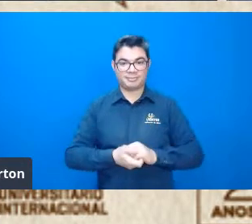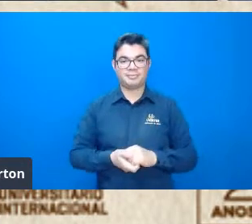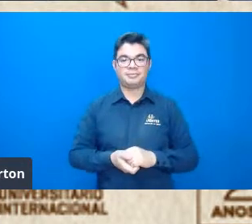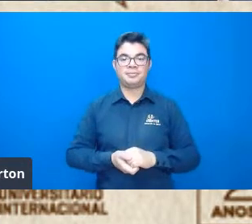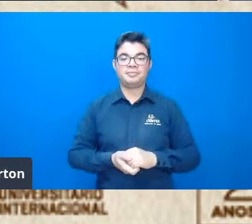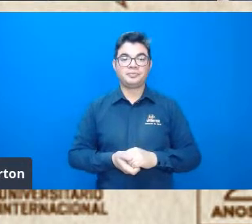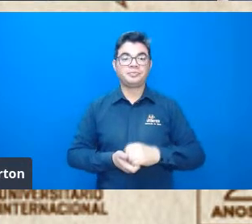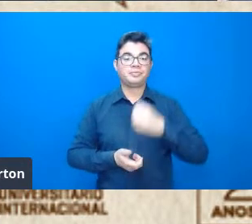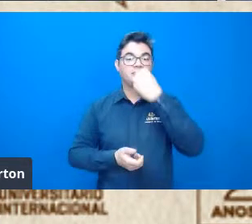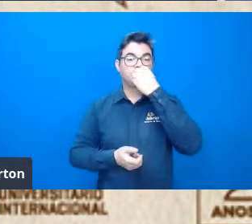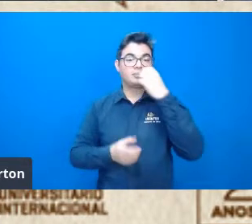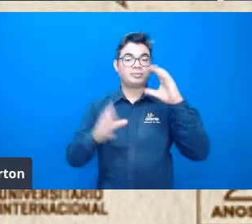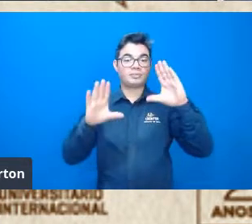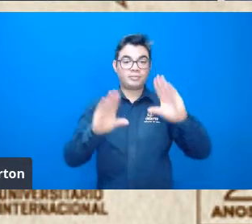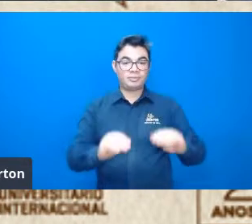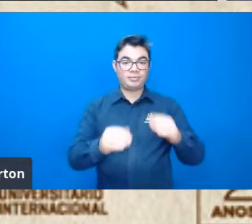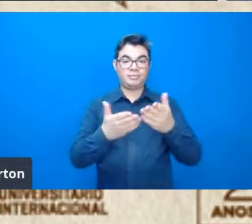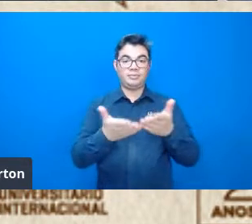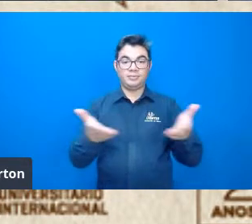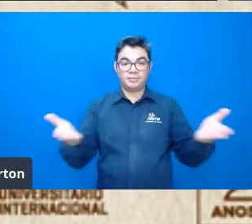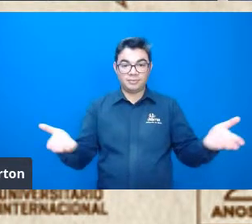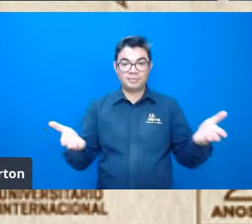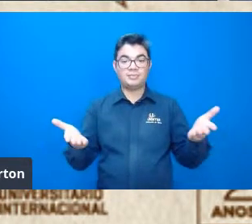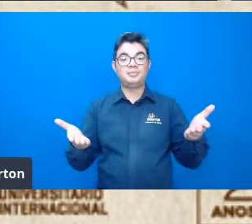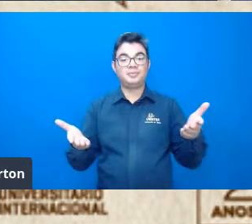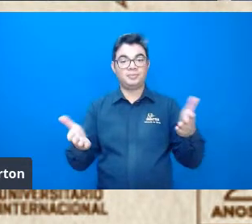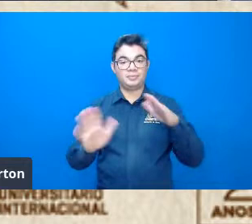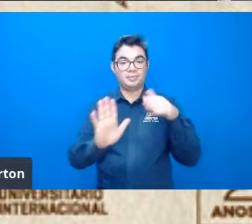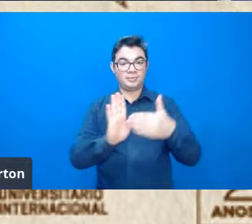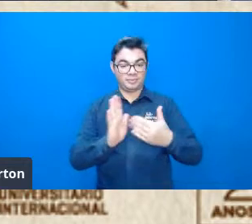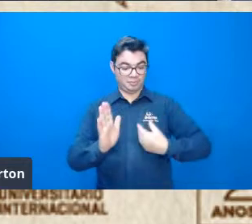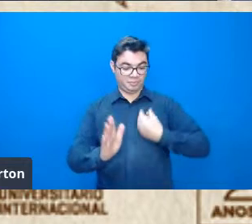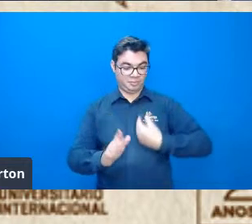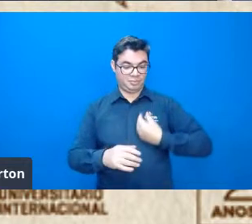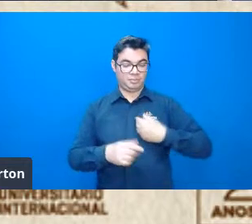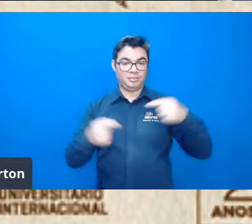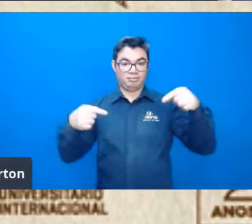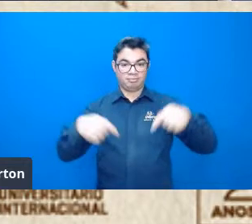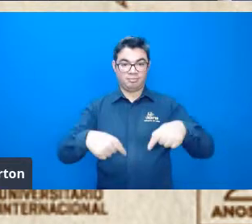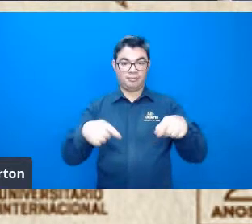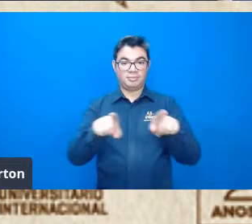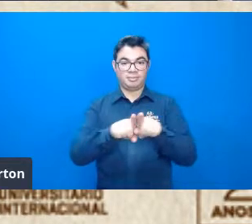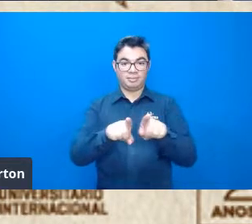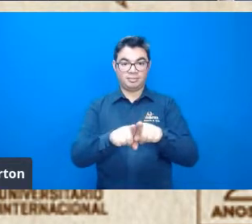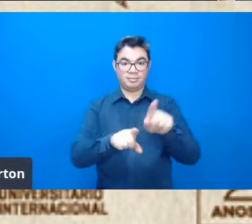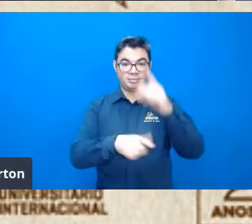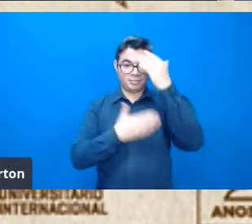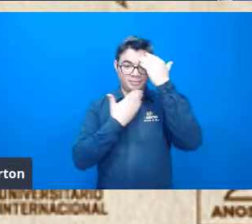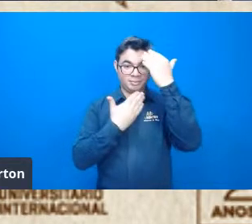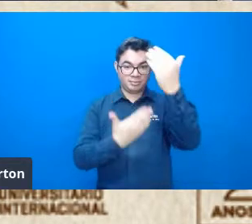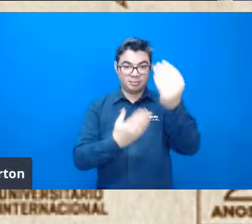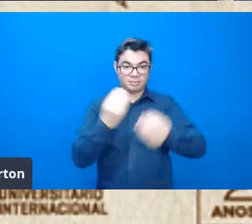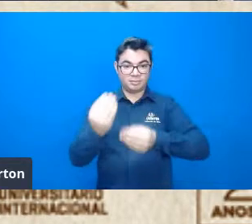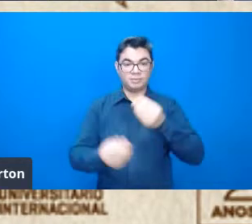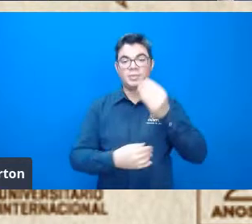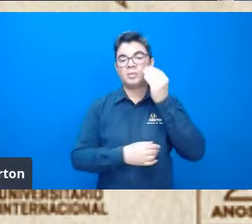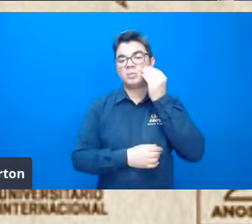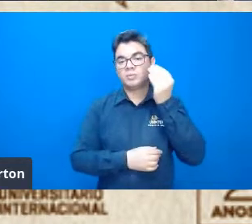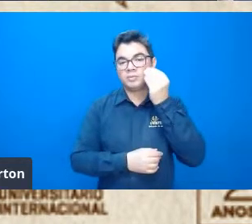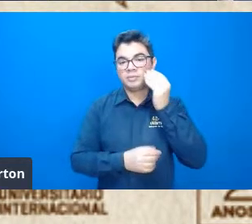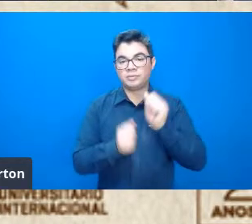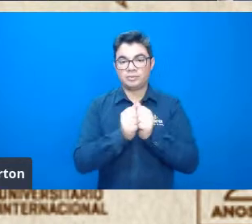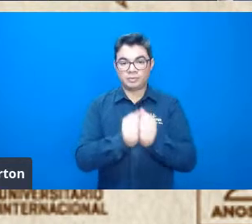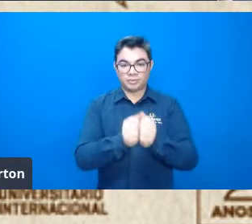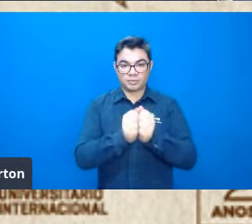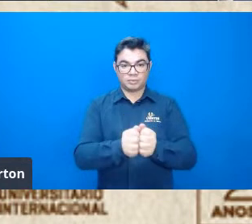Boa noite a todos e todas aqui presentes. Agradeço a oportunidade de estar